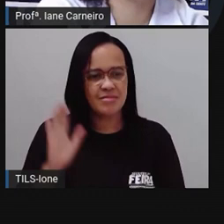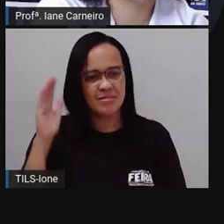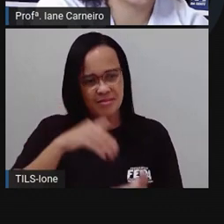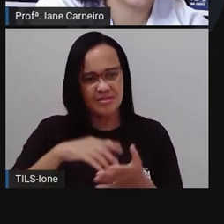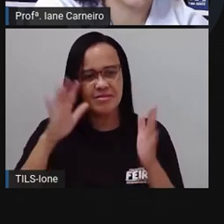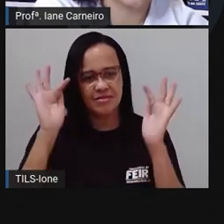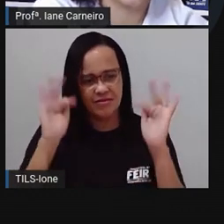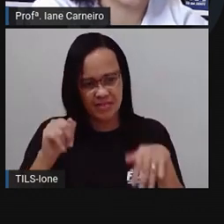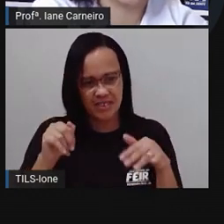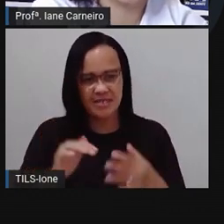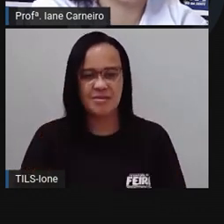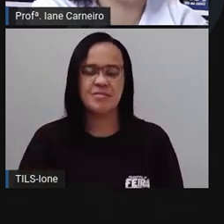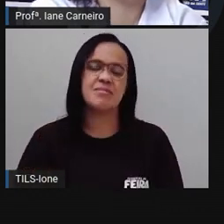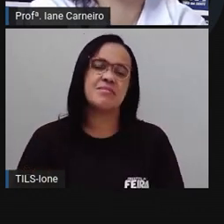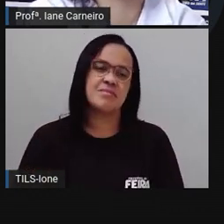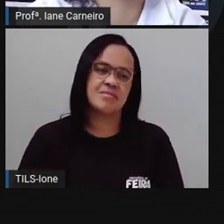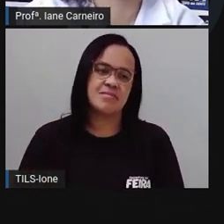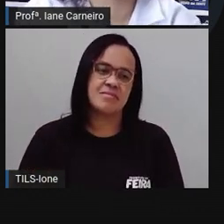mais um.